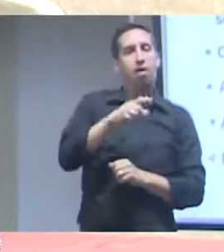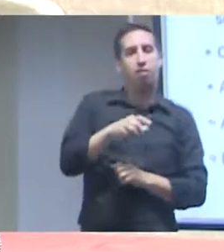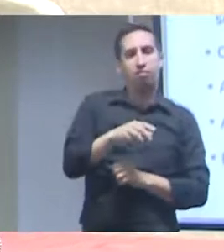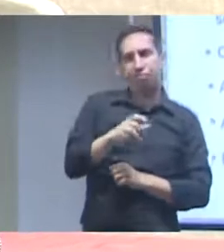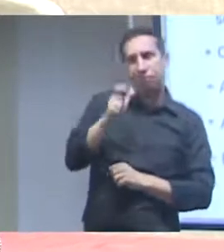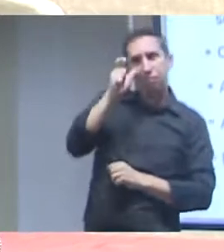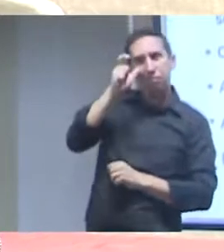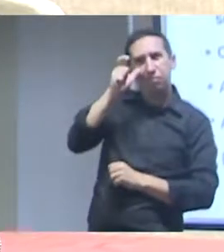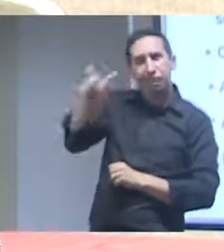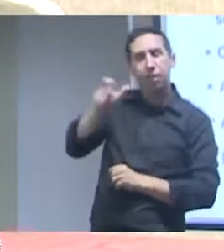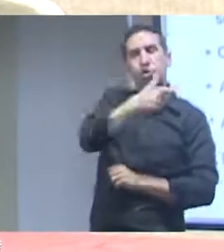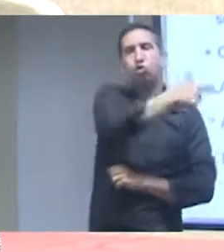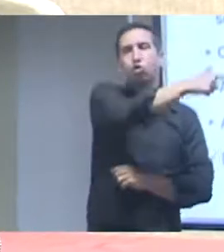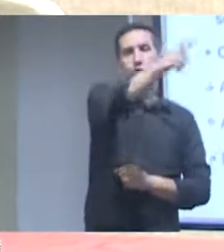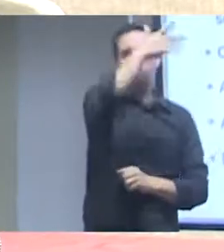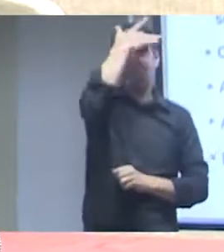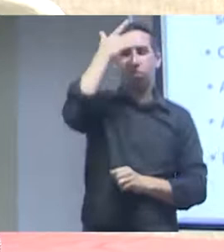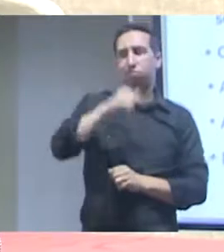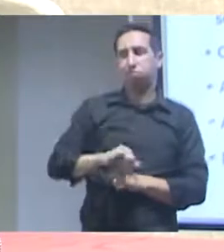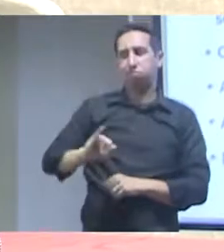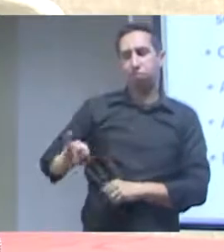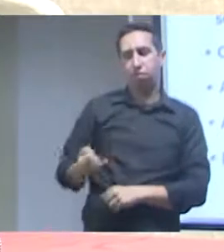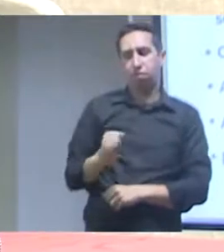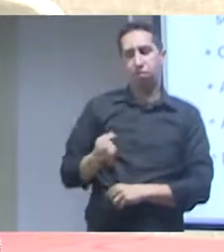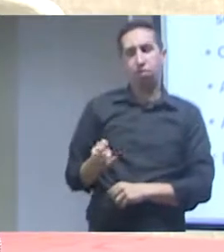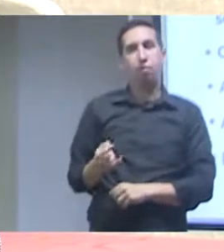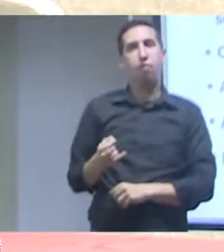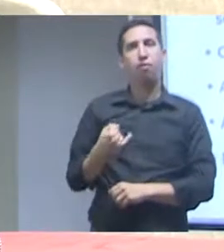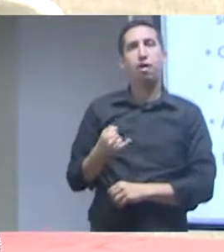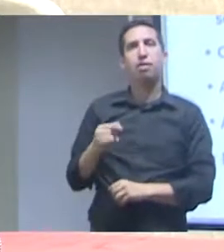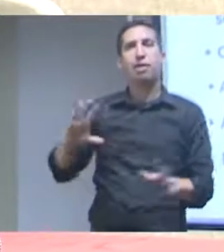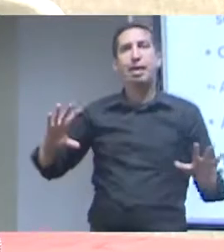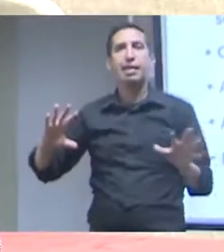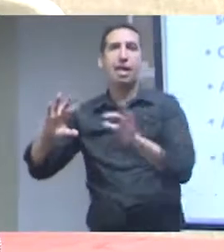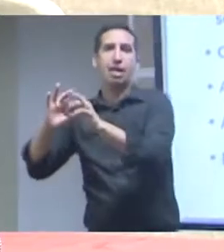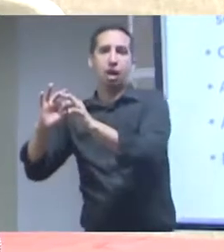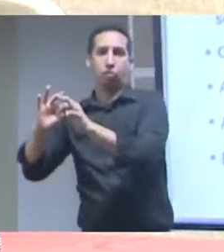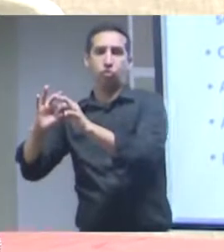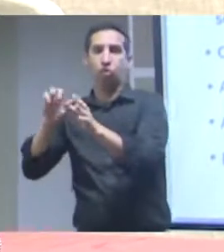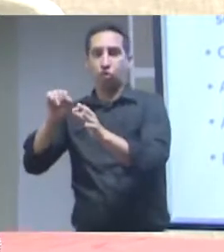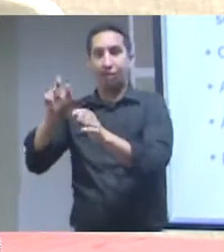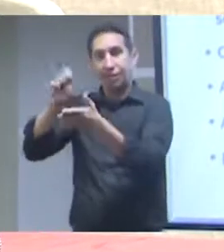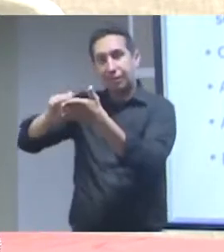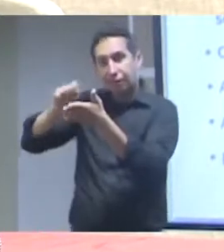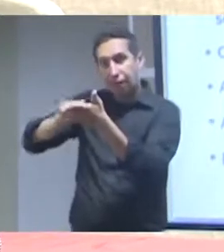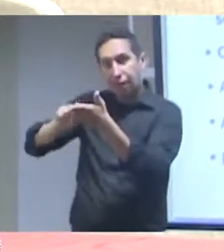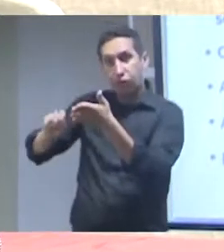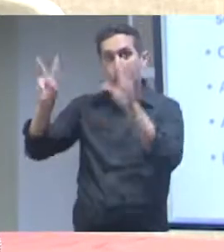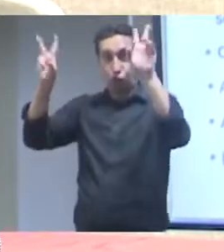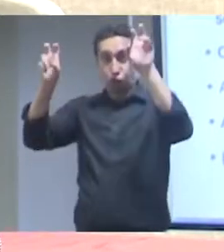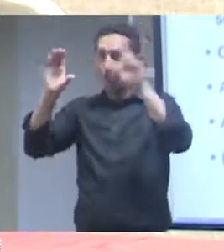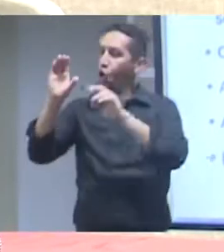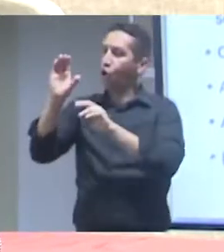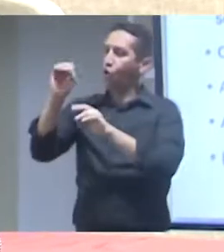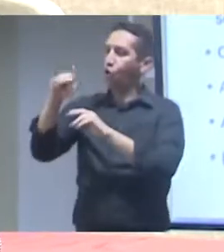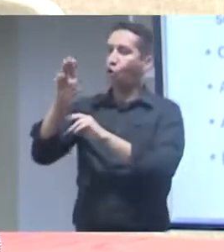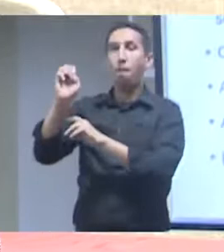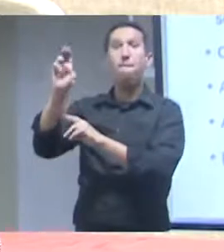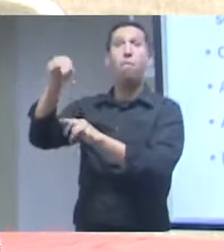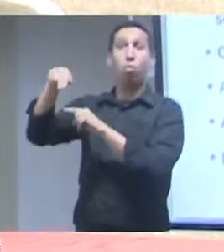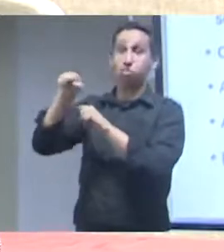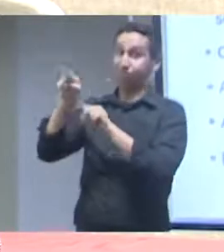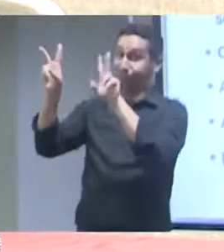emergem em torno desses comuns. E, quando ela escreve sobre os comuns da informação e do conhecimento, ela vai dizer que a digitalização,